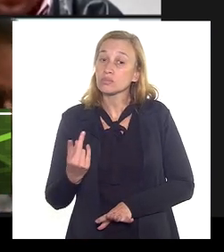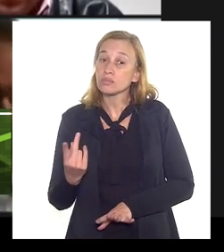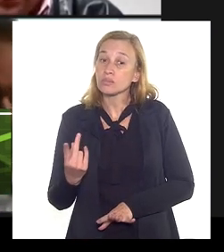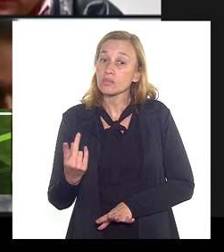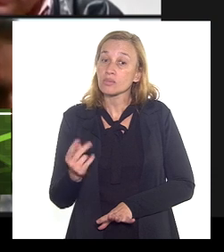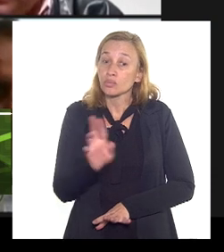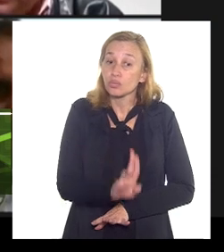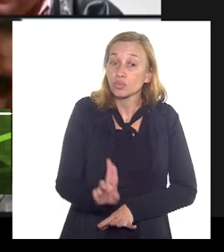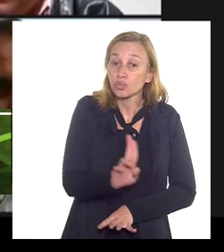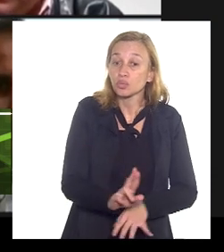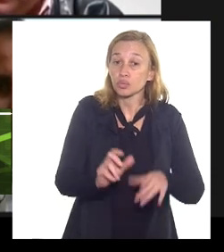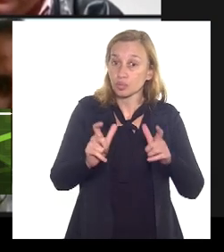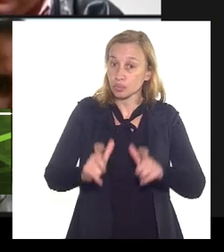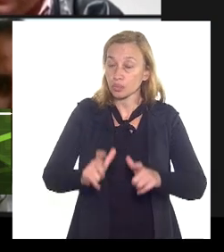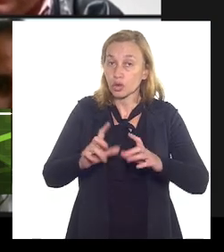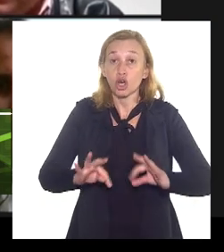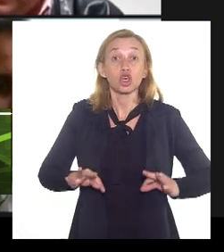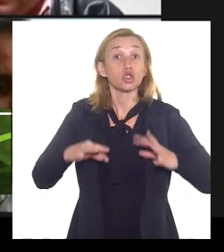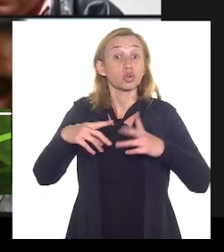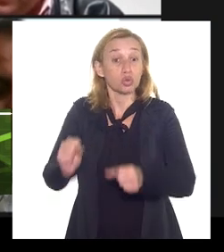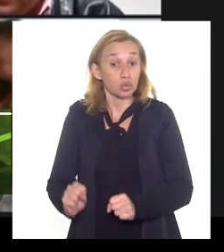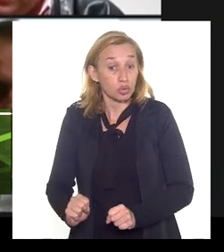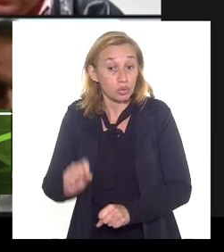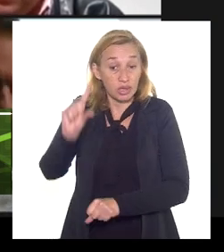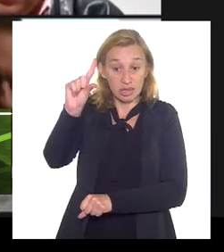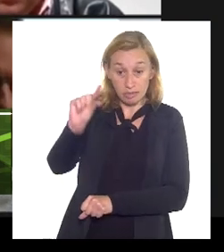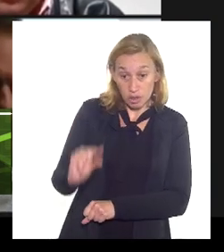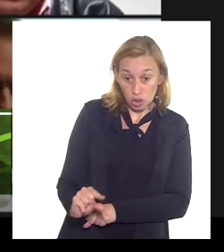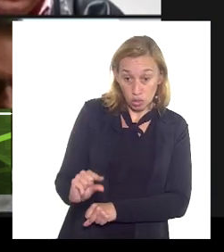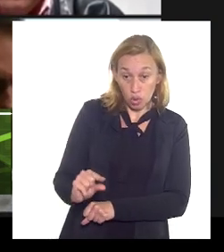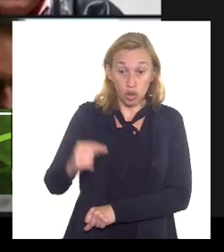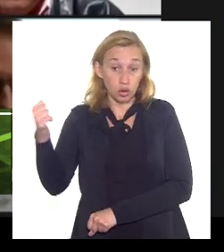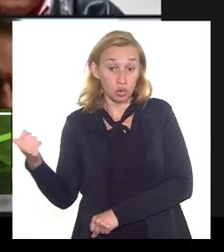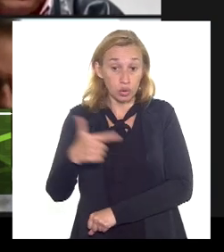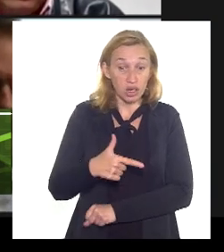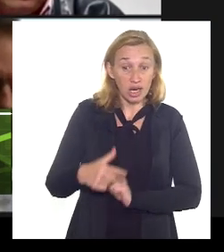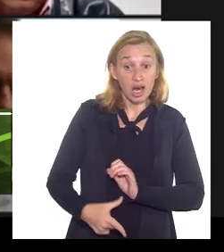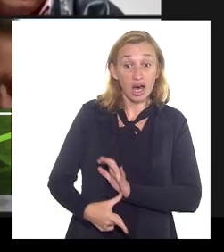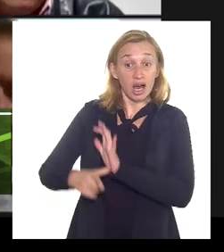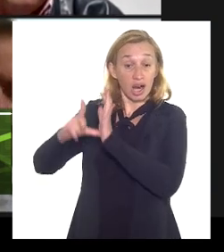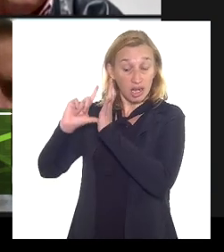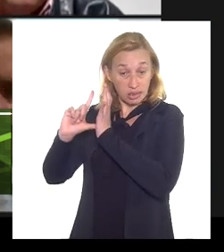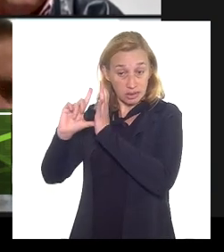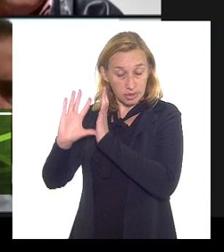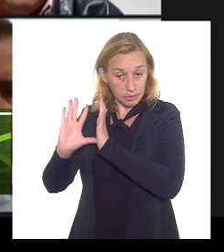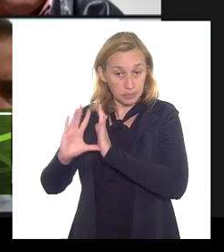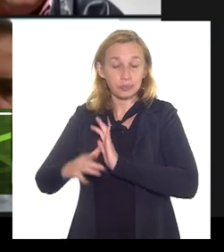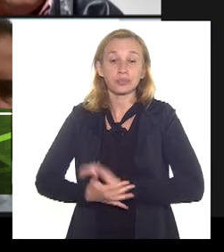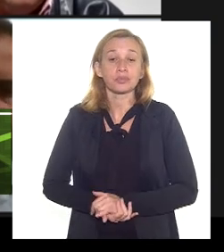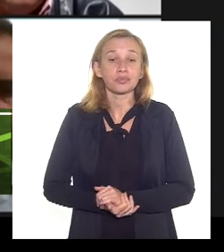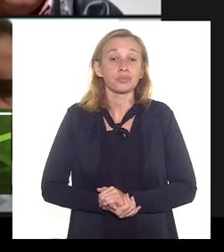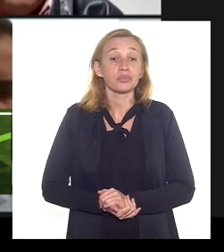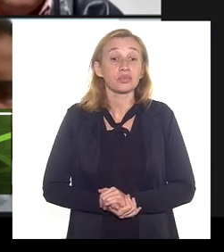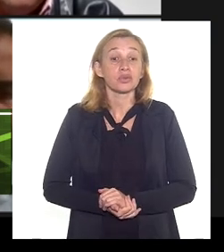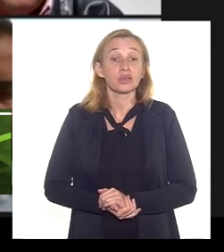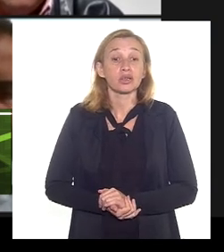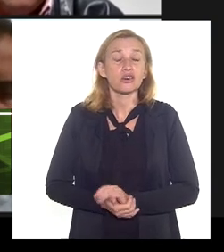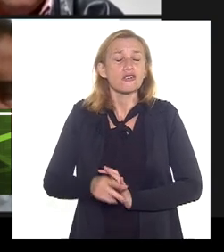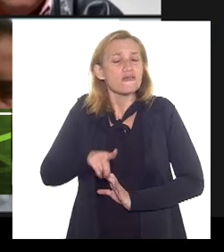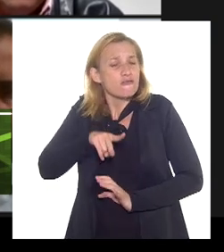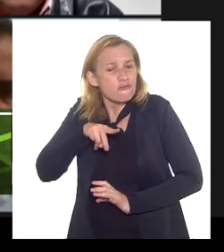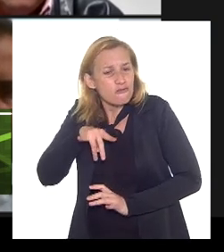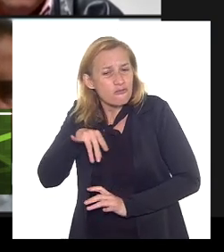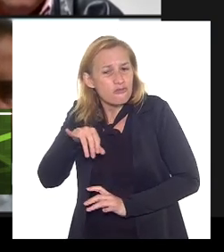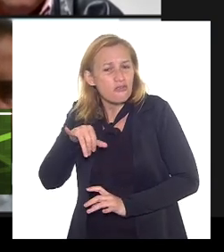que tem tudo para ser menor do que a anterior né e aí ele vai